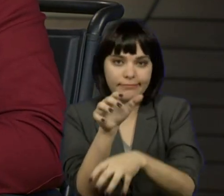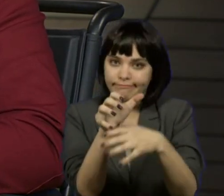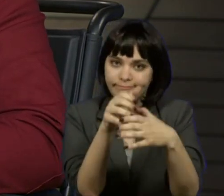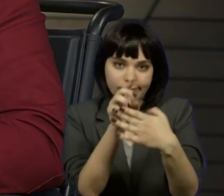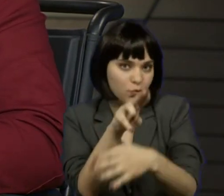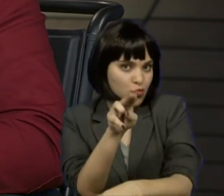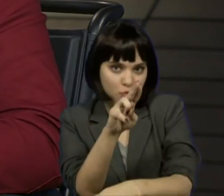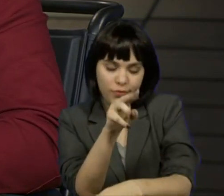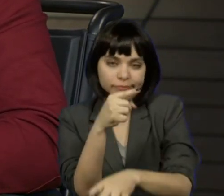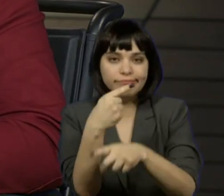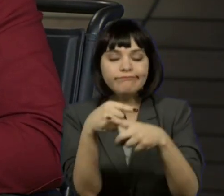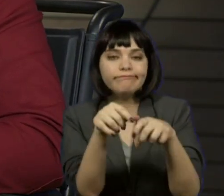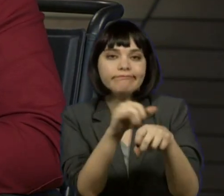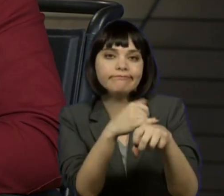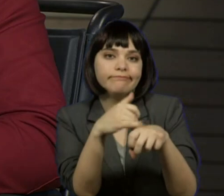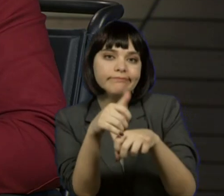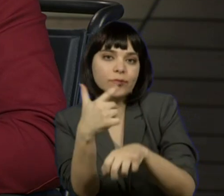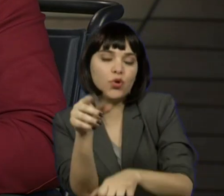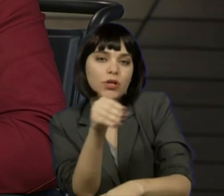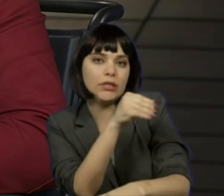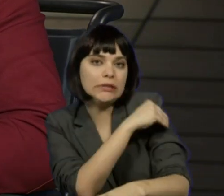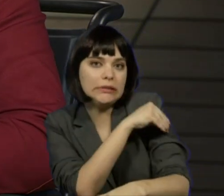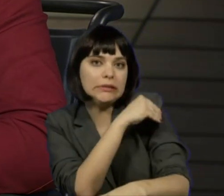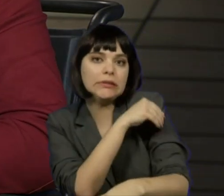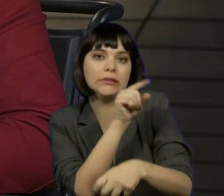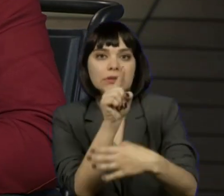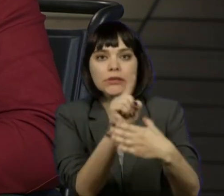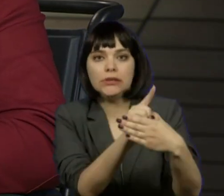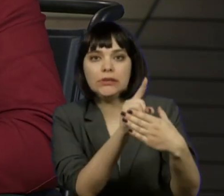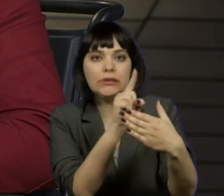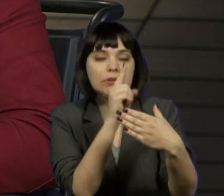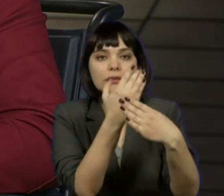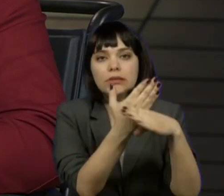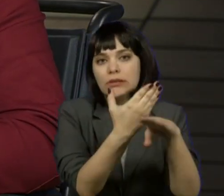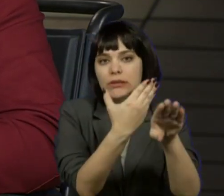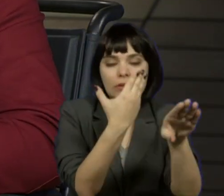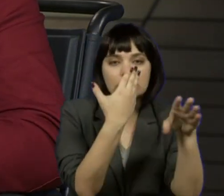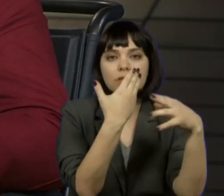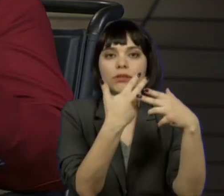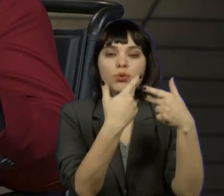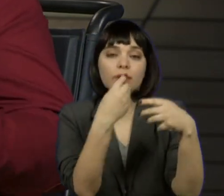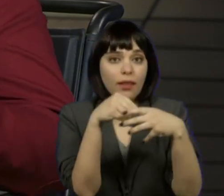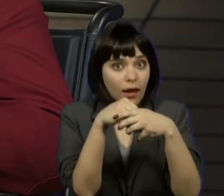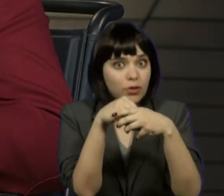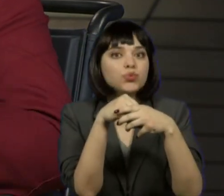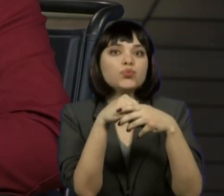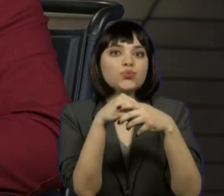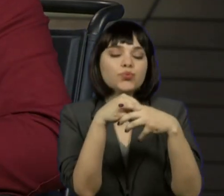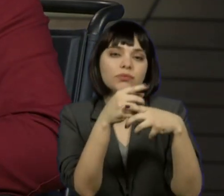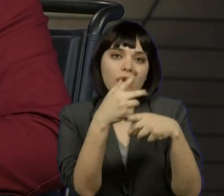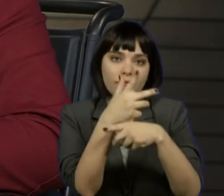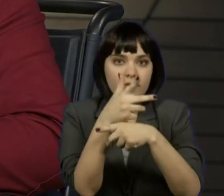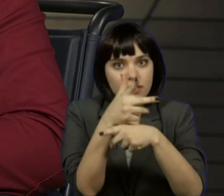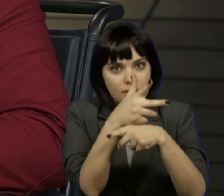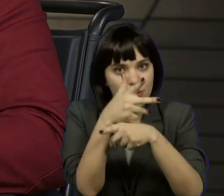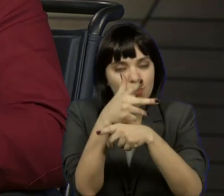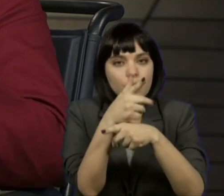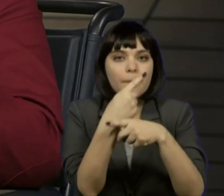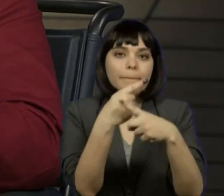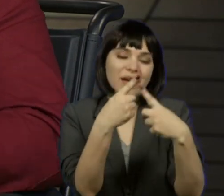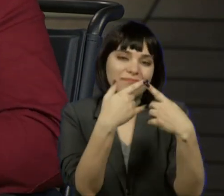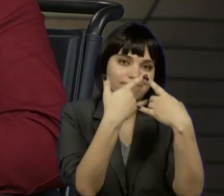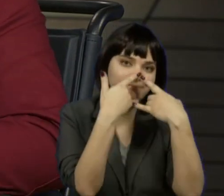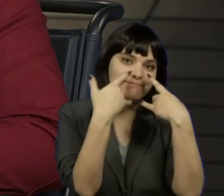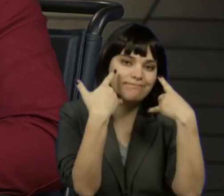tomamos outras medidas de precauções aí, distanciamento social e tudo mais, dentro do estúdio no momento de gravação, mas nós